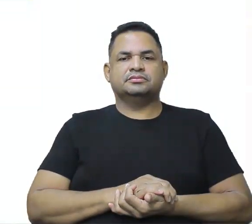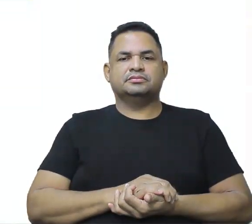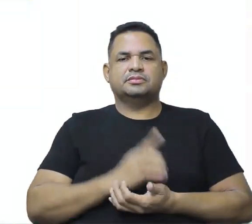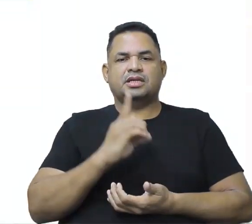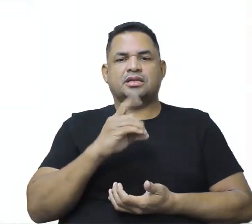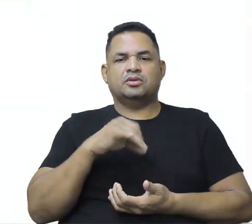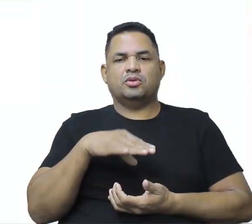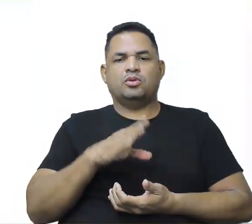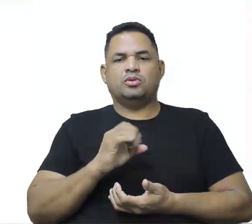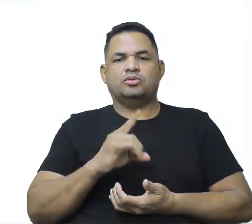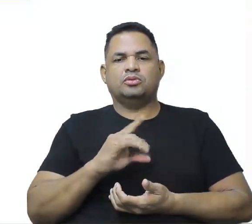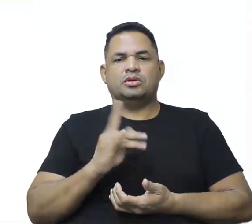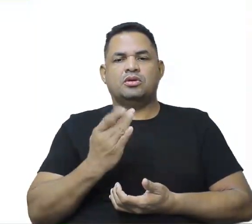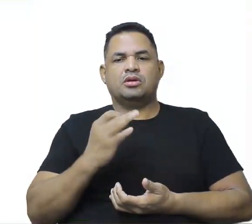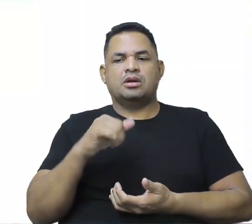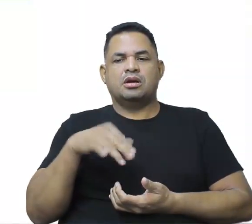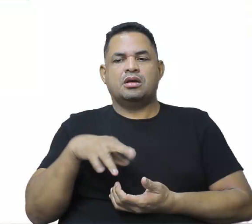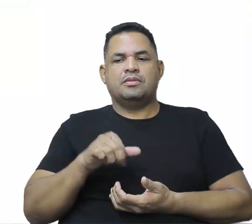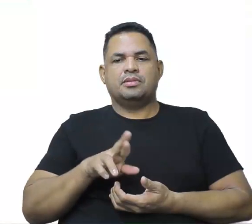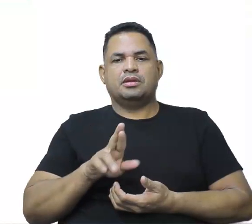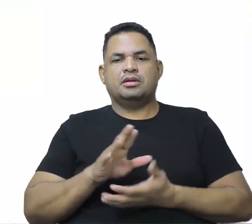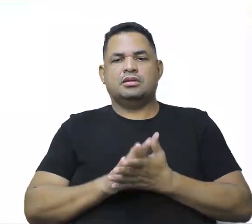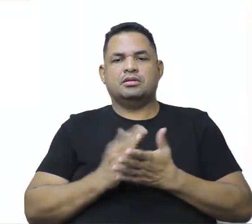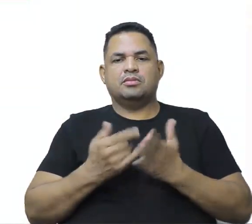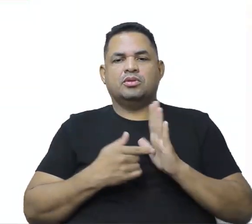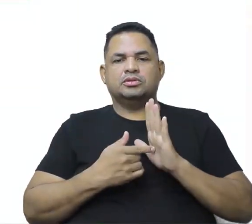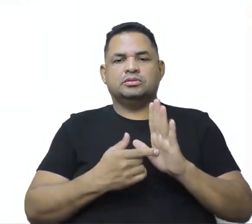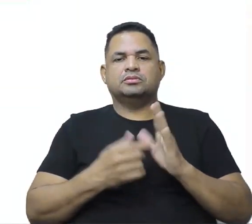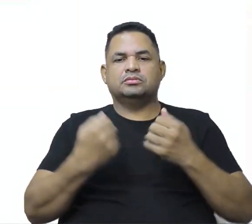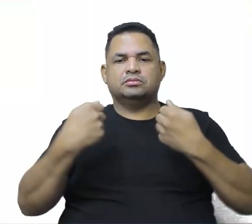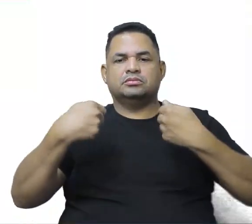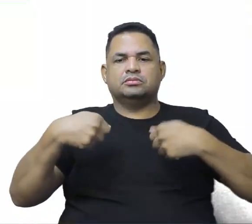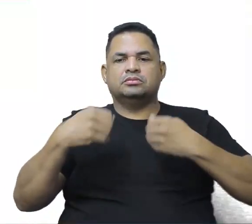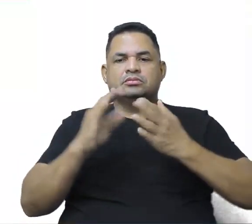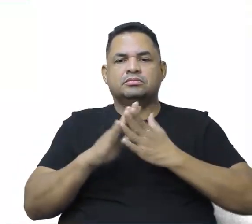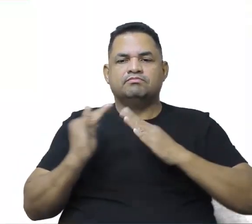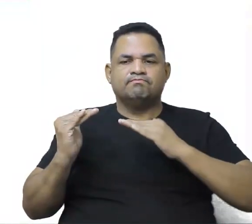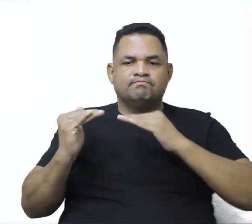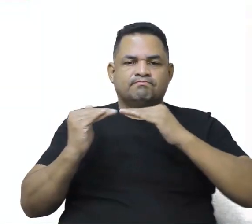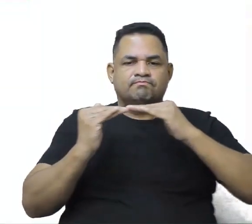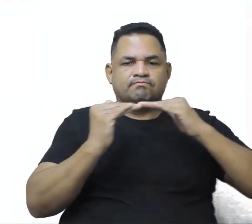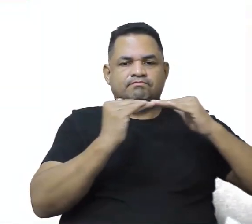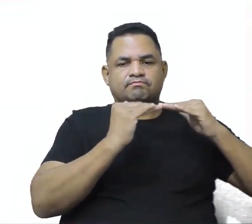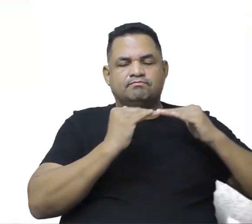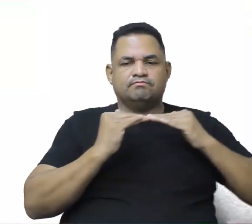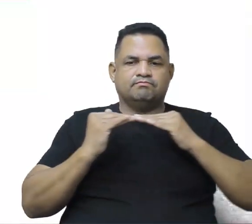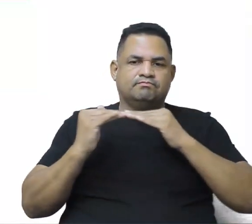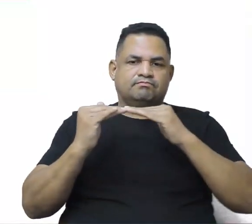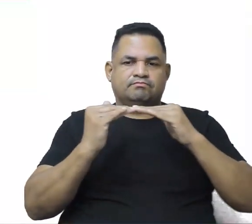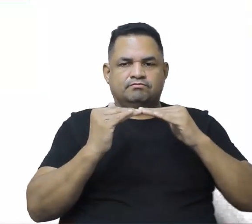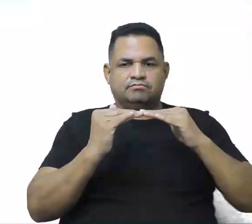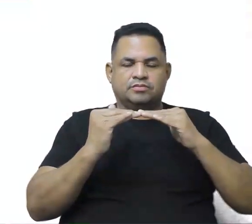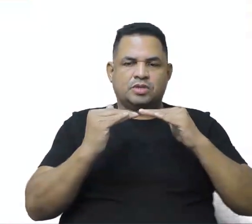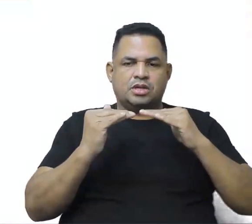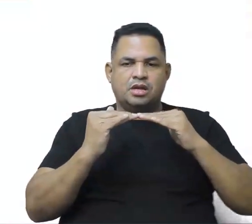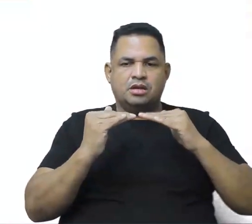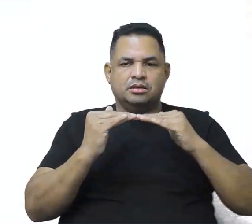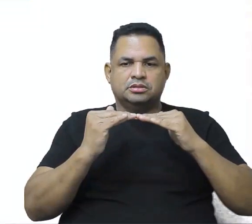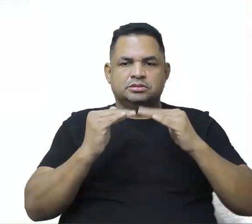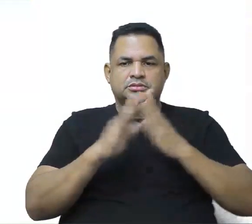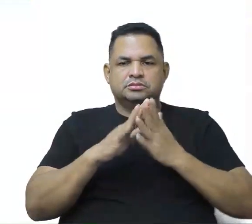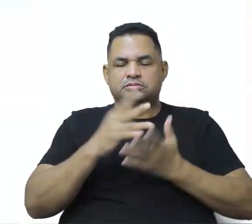Adorno e Hockheim apontaram a possibilidade de uma homogeneização das pessoas,